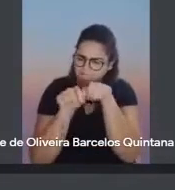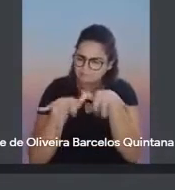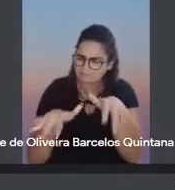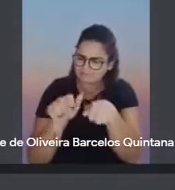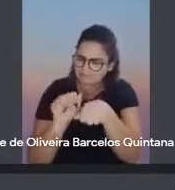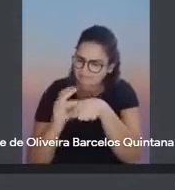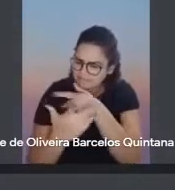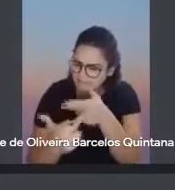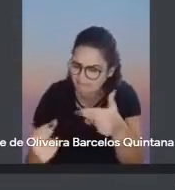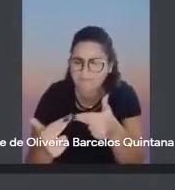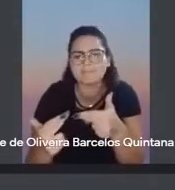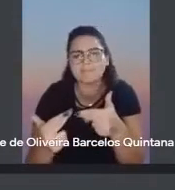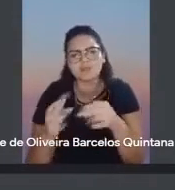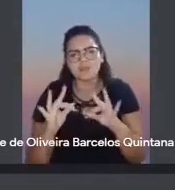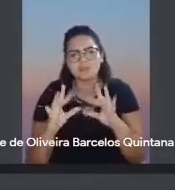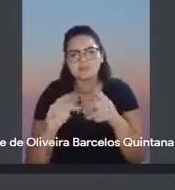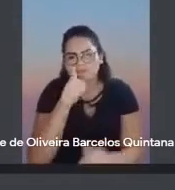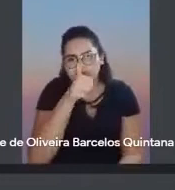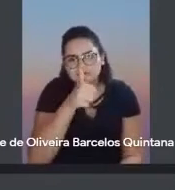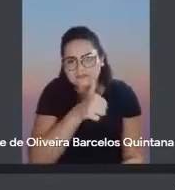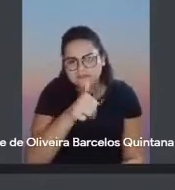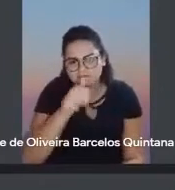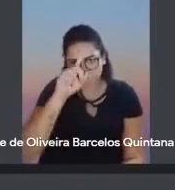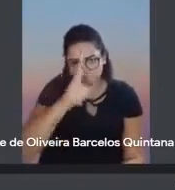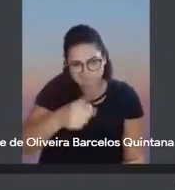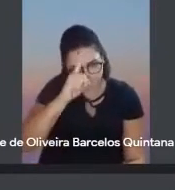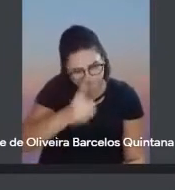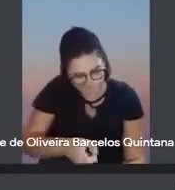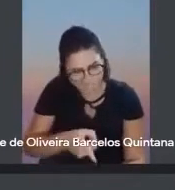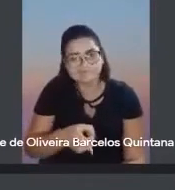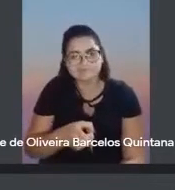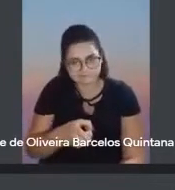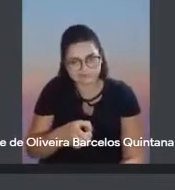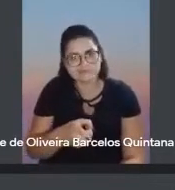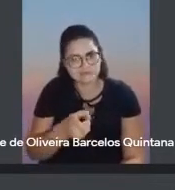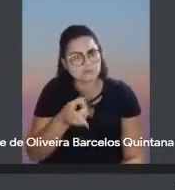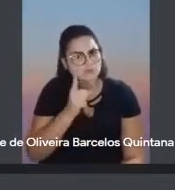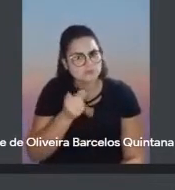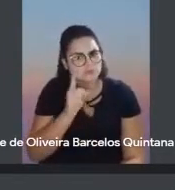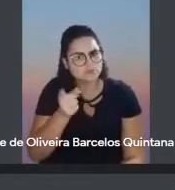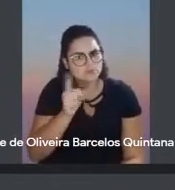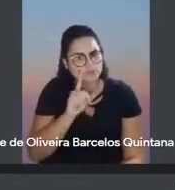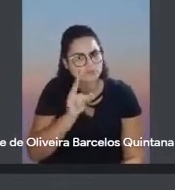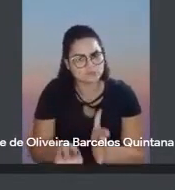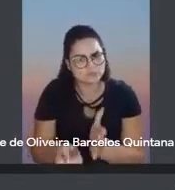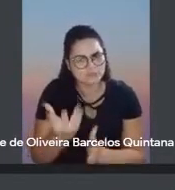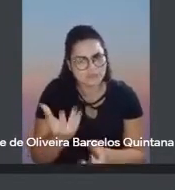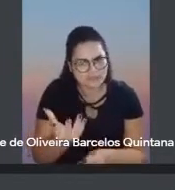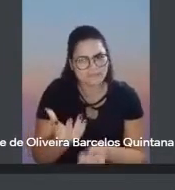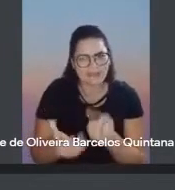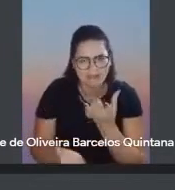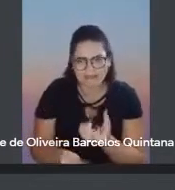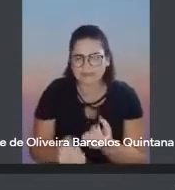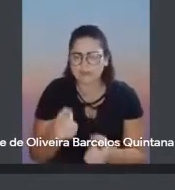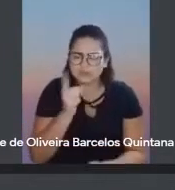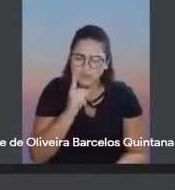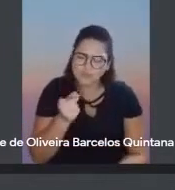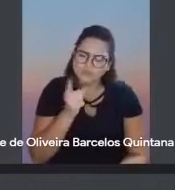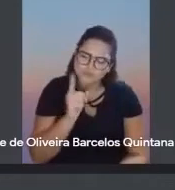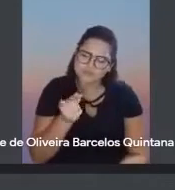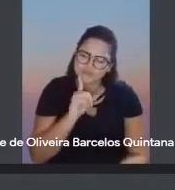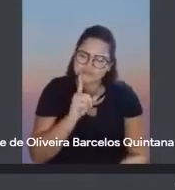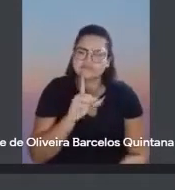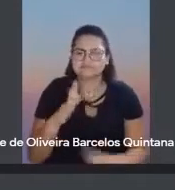esses regimes autoritários que nos batem à porta e atrapalham o fluir natural